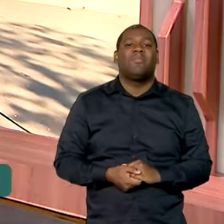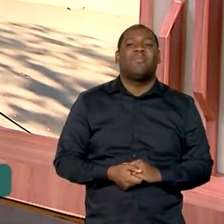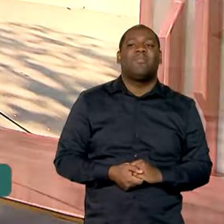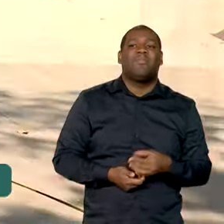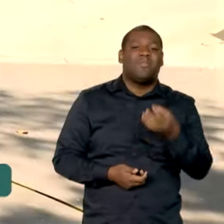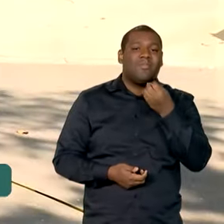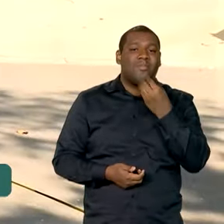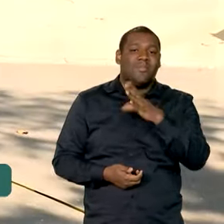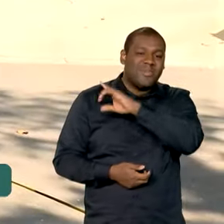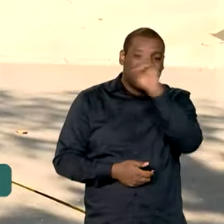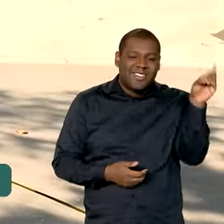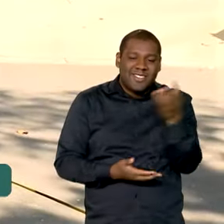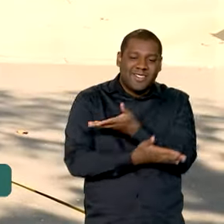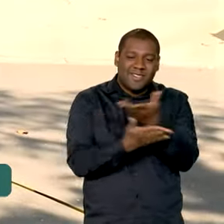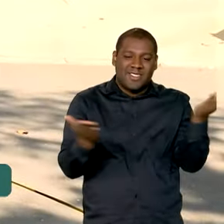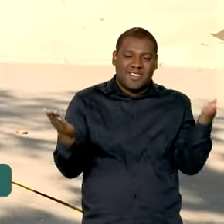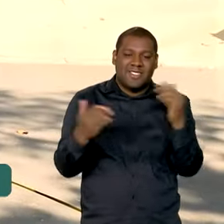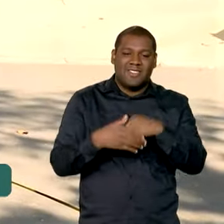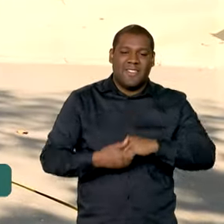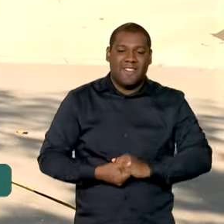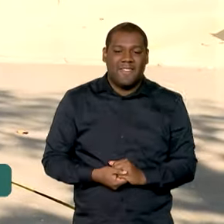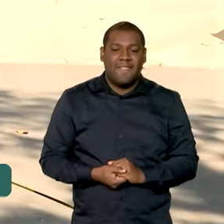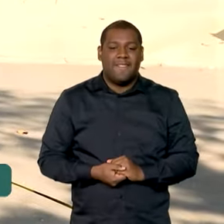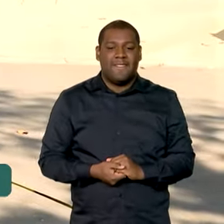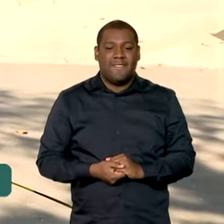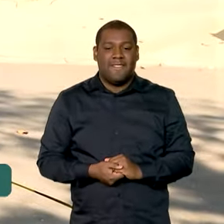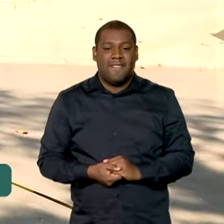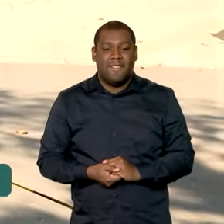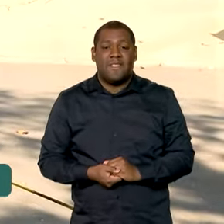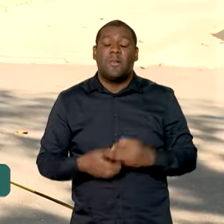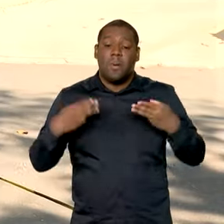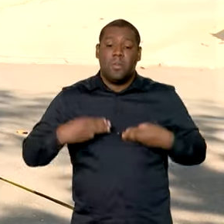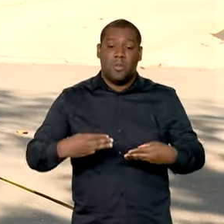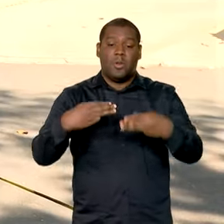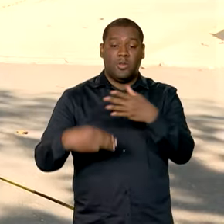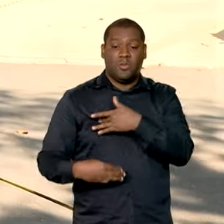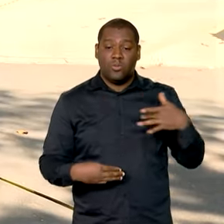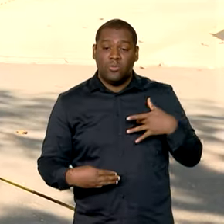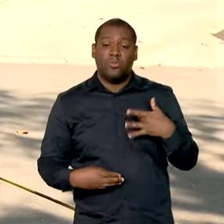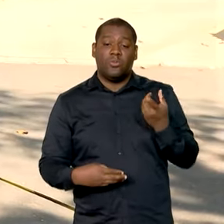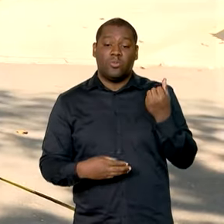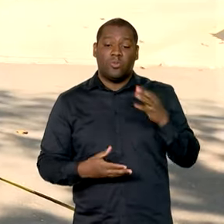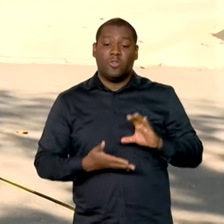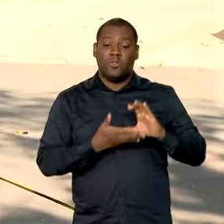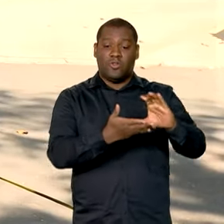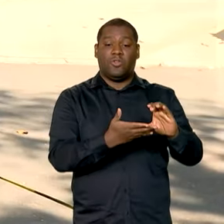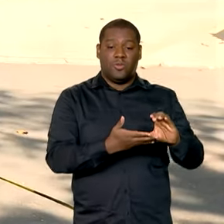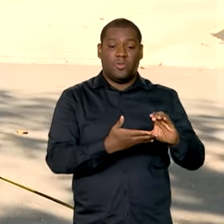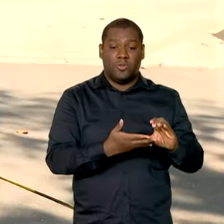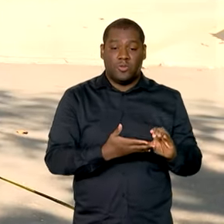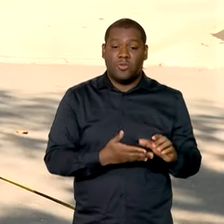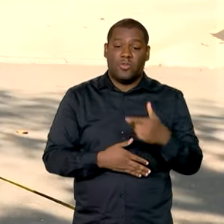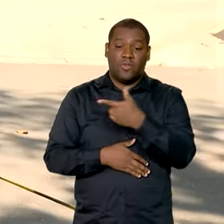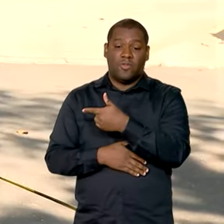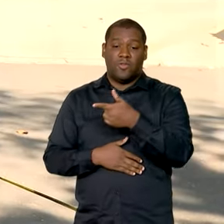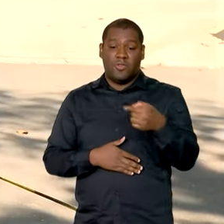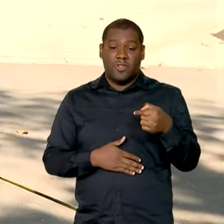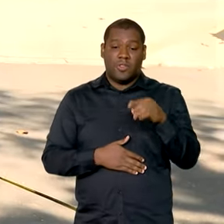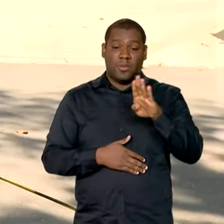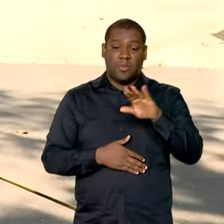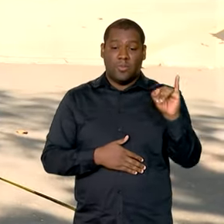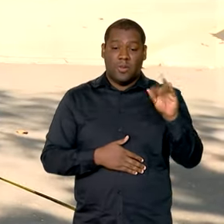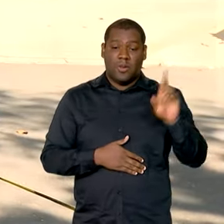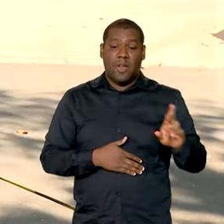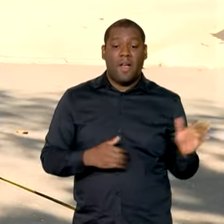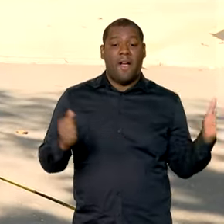Bom dia, Vanessa. E a quem nos acompanha, os investimentos do Ministério da Saúde, então, vão passar de R$ 27 bilhões